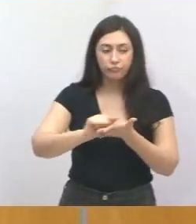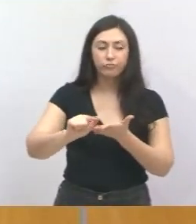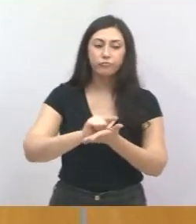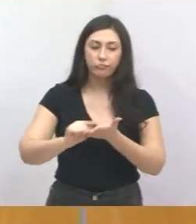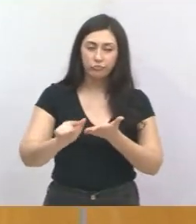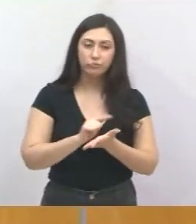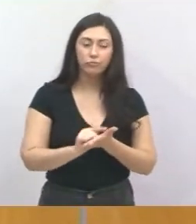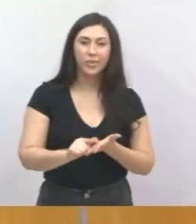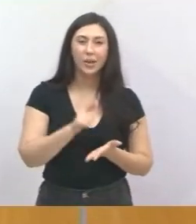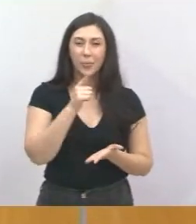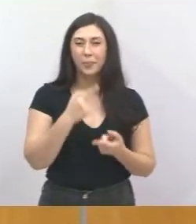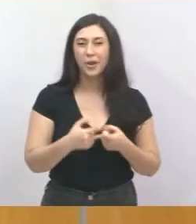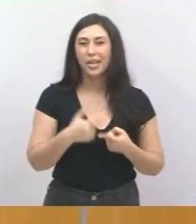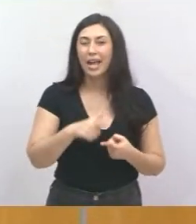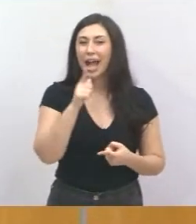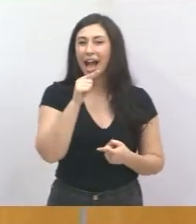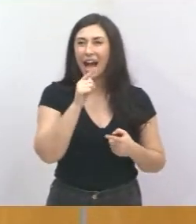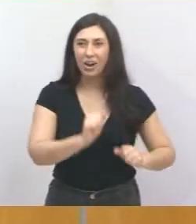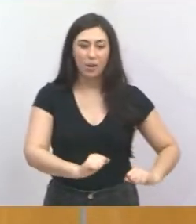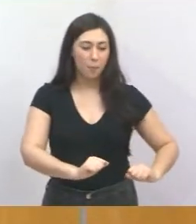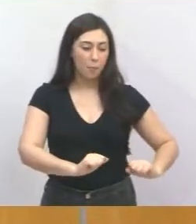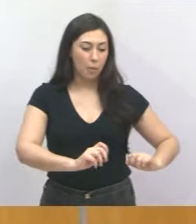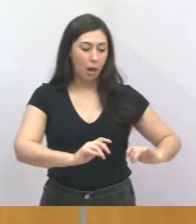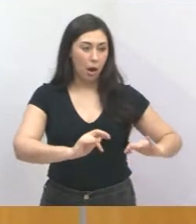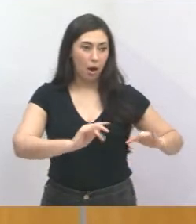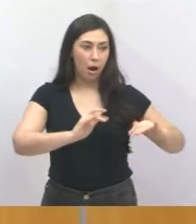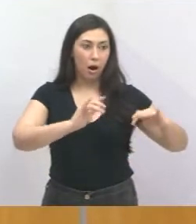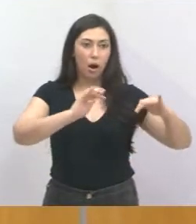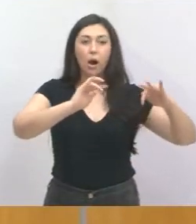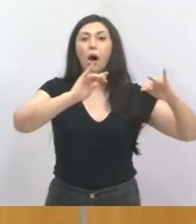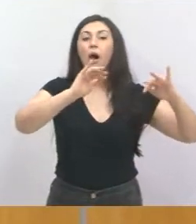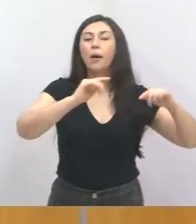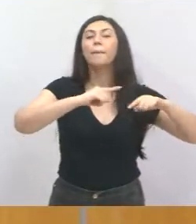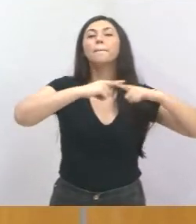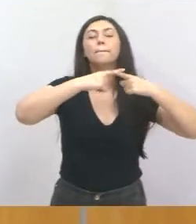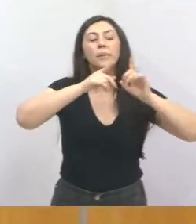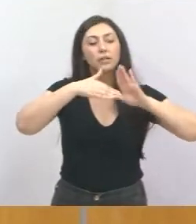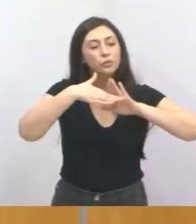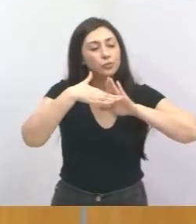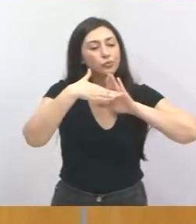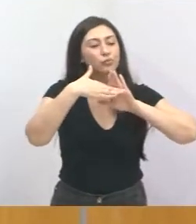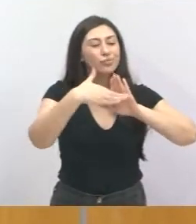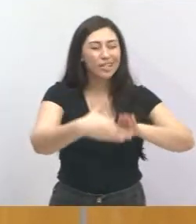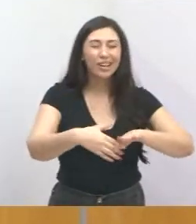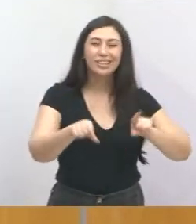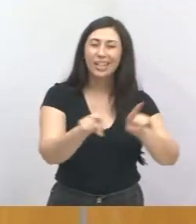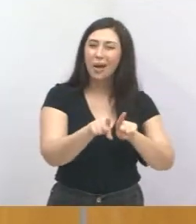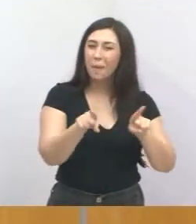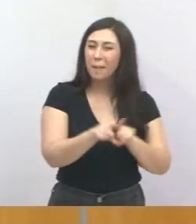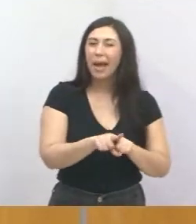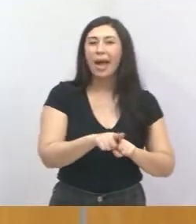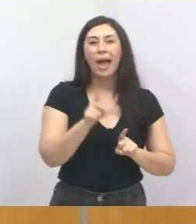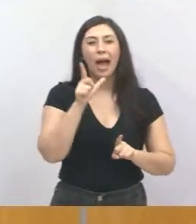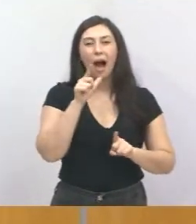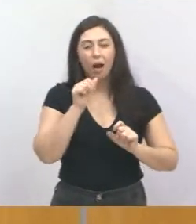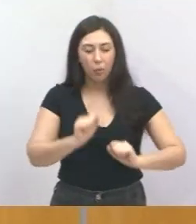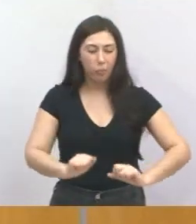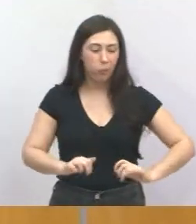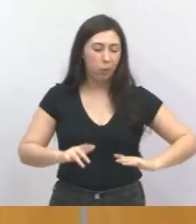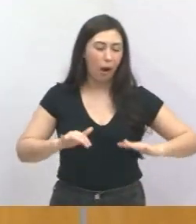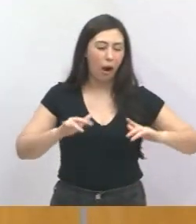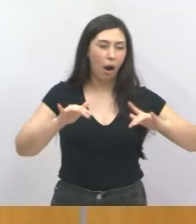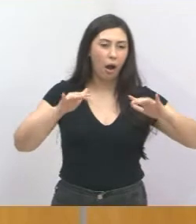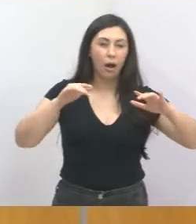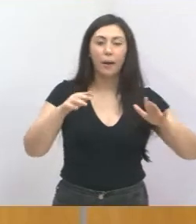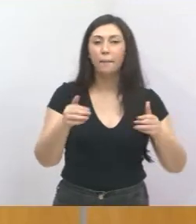não vinham retendo a água de forma adequada e contribuíram muito para as enchentes na parte baixa do Correio do Túrio,